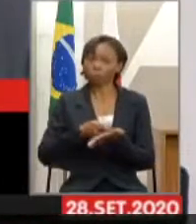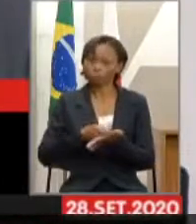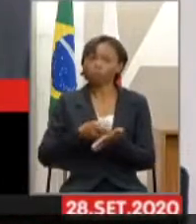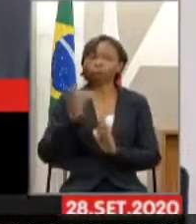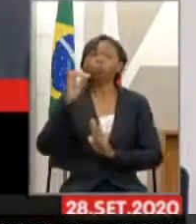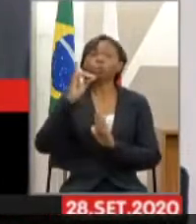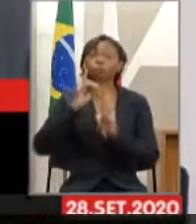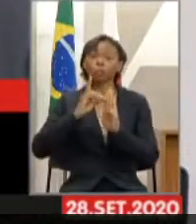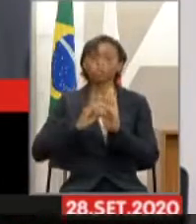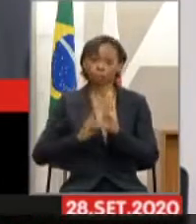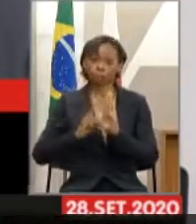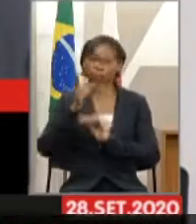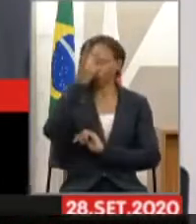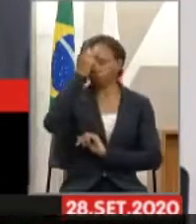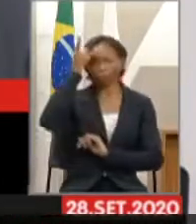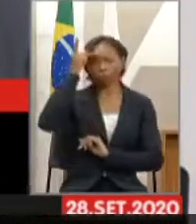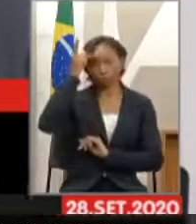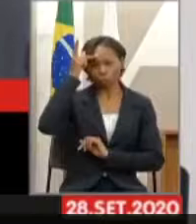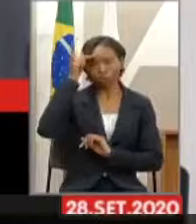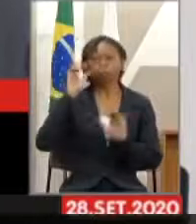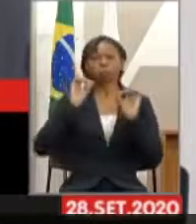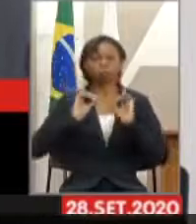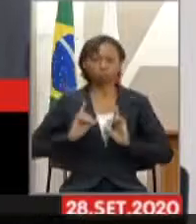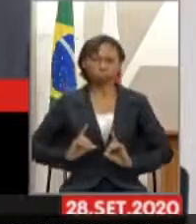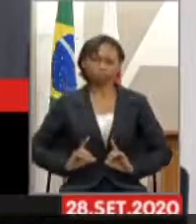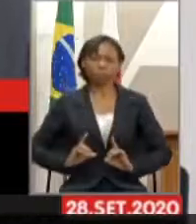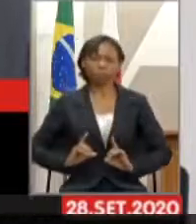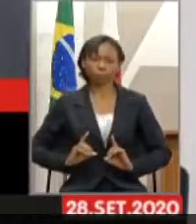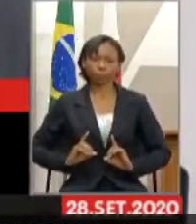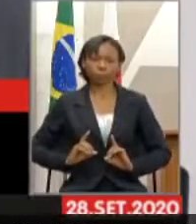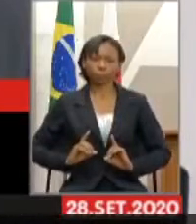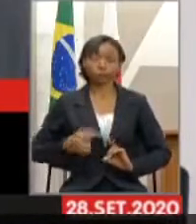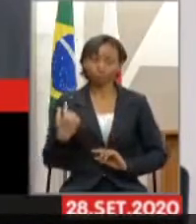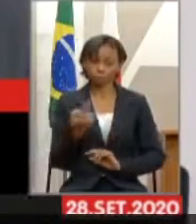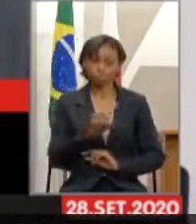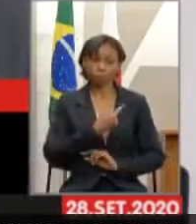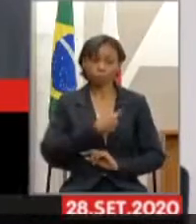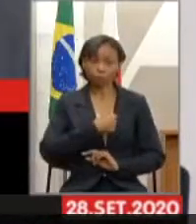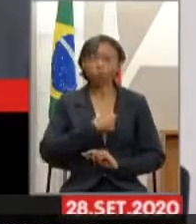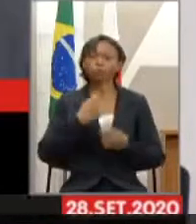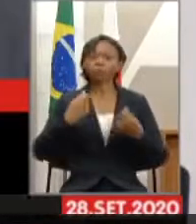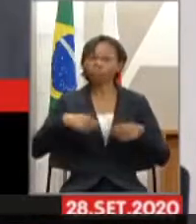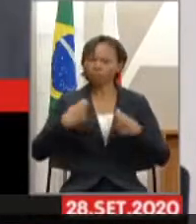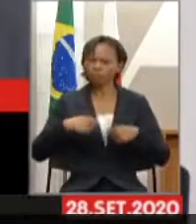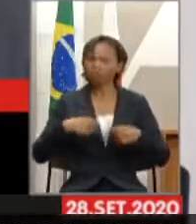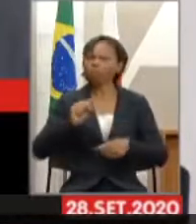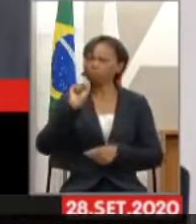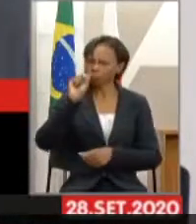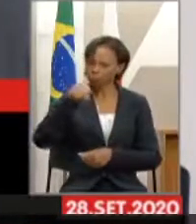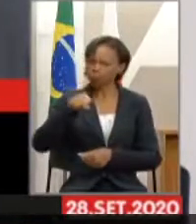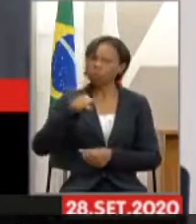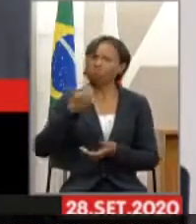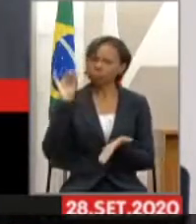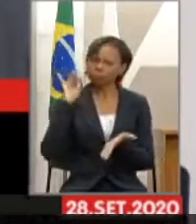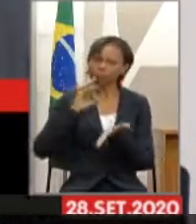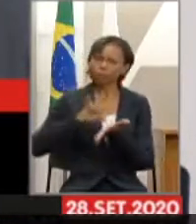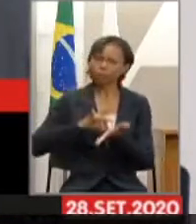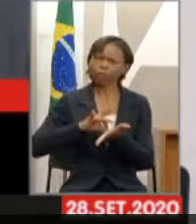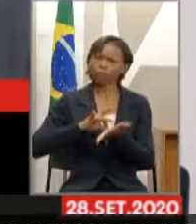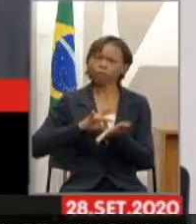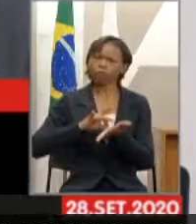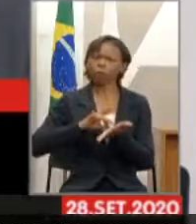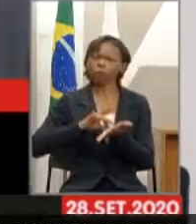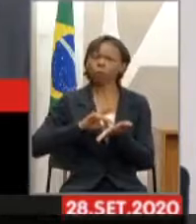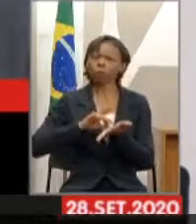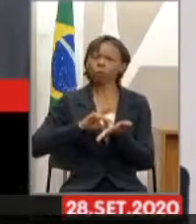direito da pessoa com deficiência. Nós temos que valer, nós temos que fazer cumprir as